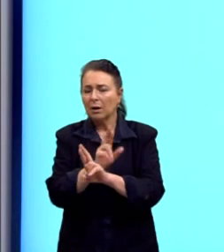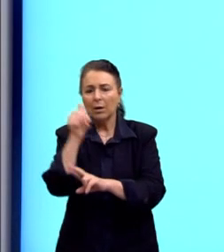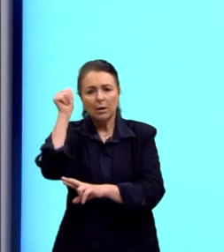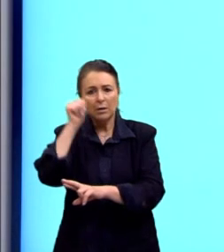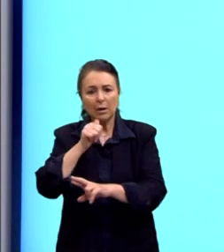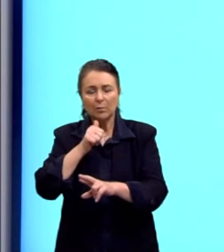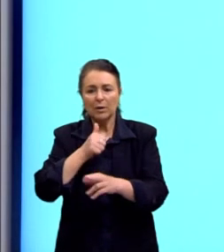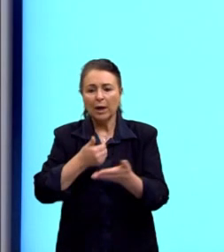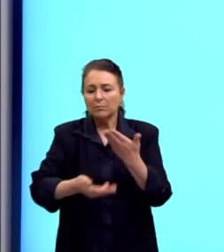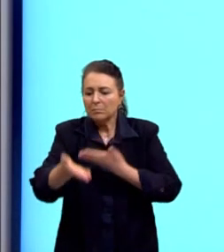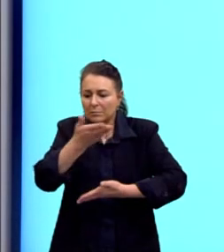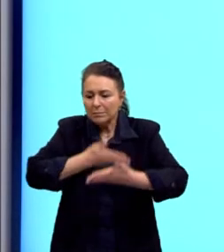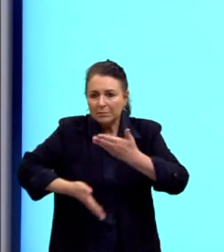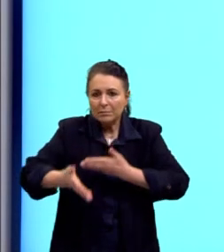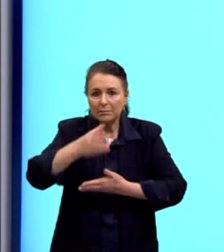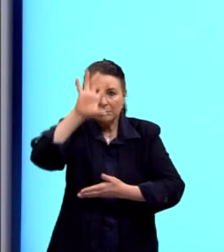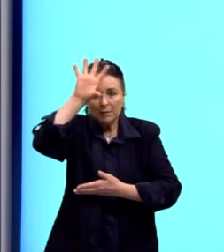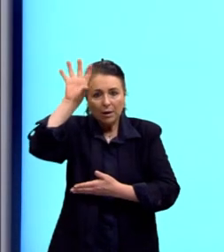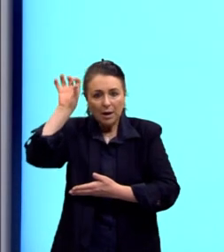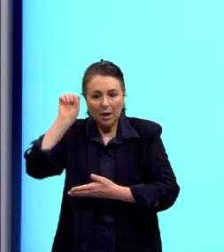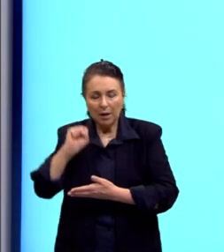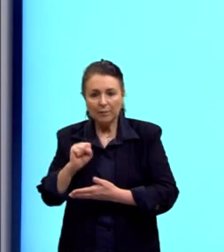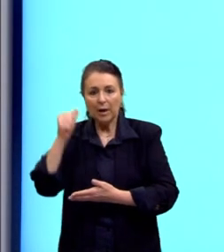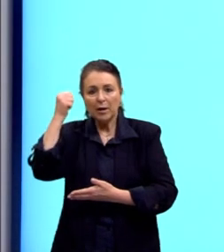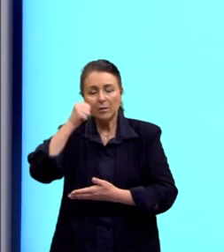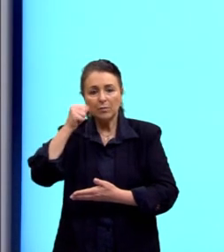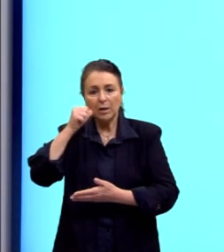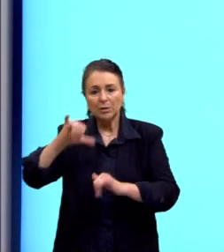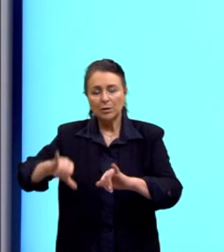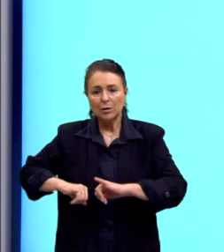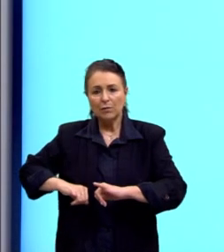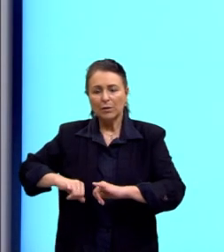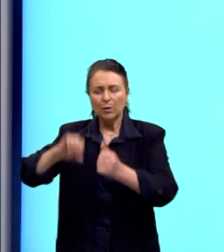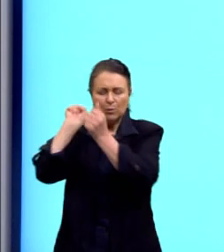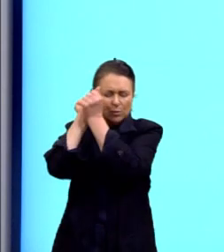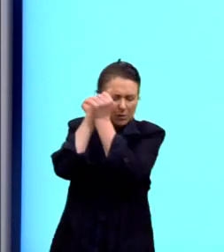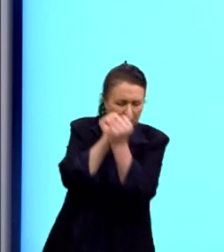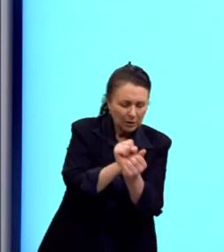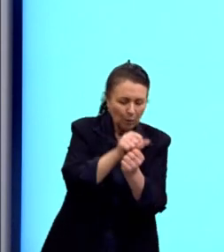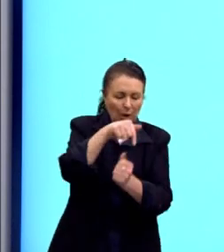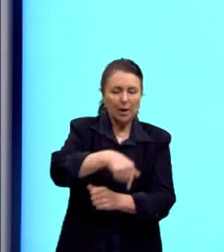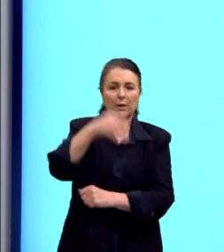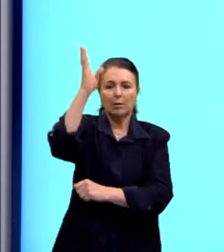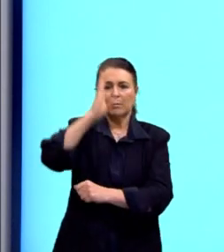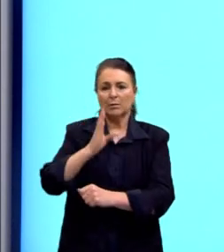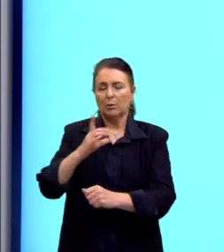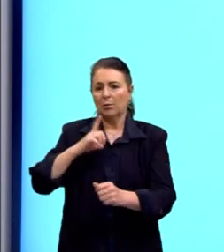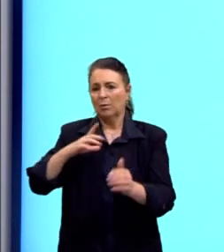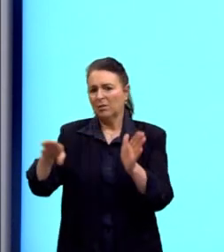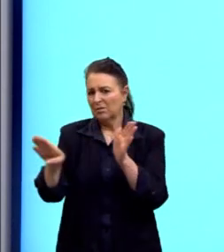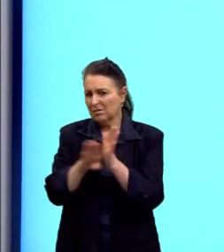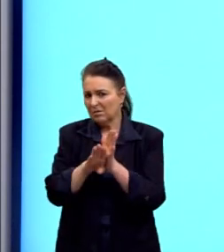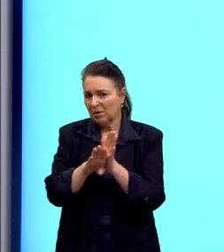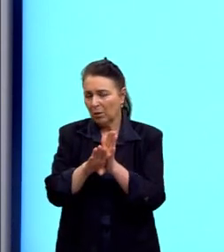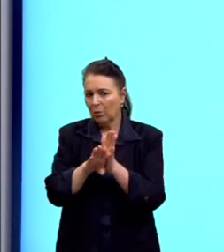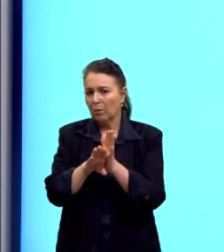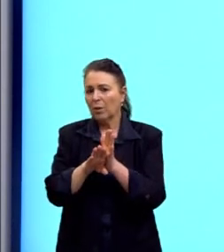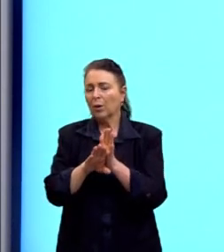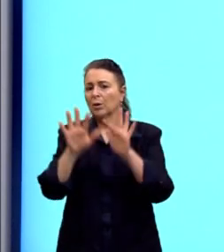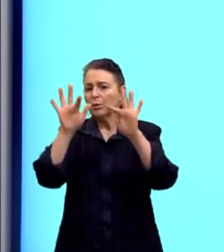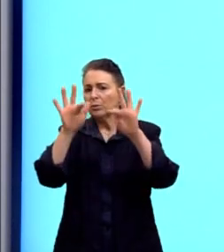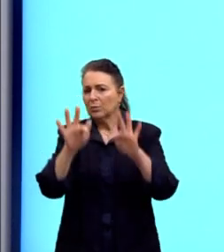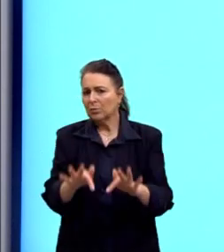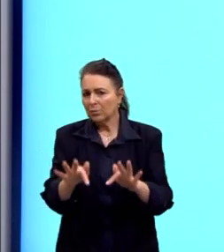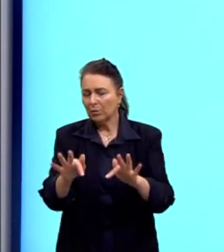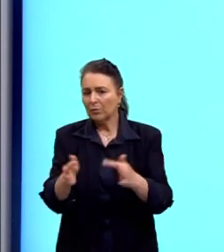com as mulheres escravizadas nas cidades brasileiras? Será que é a restrição à realização do comércio ambulante por